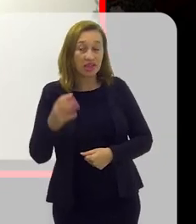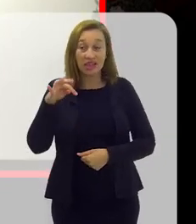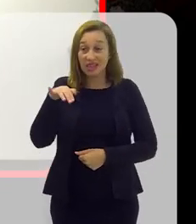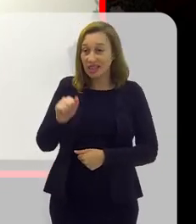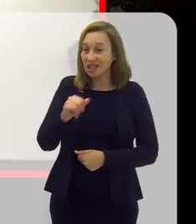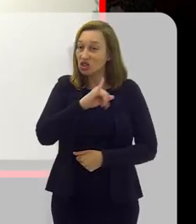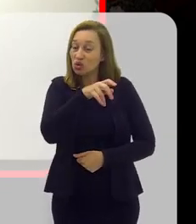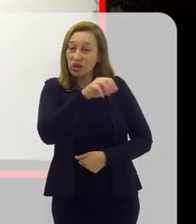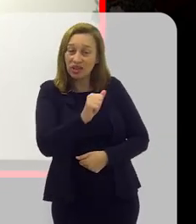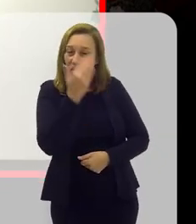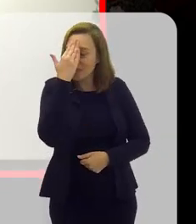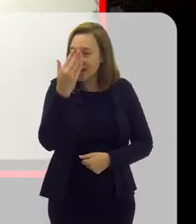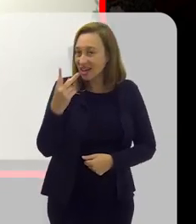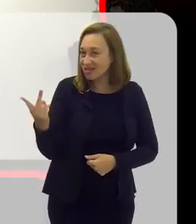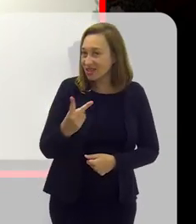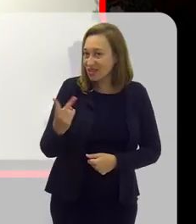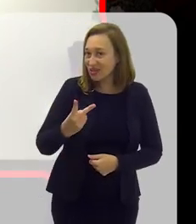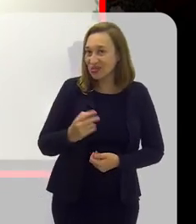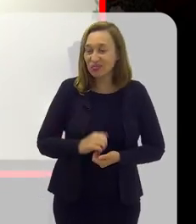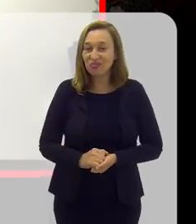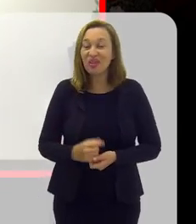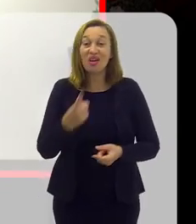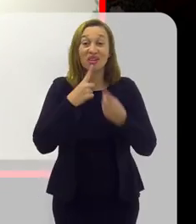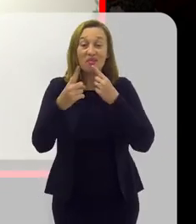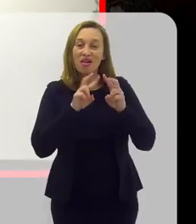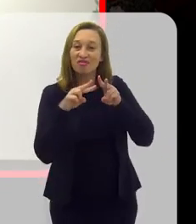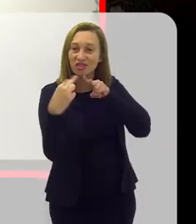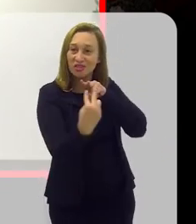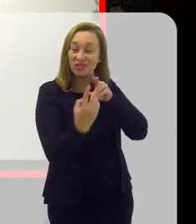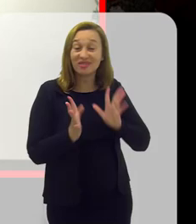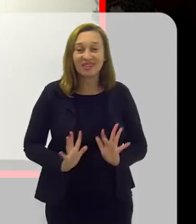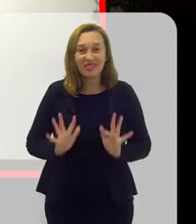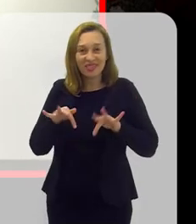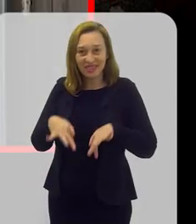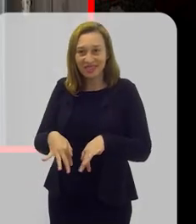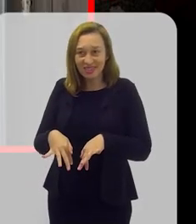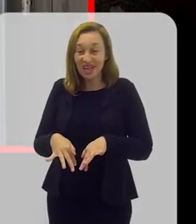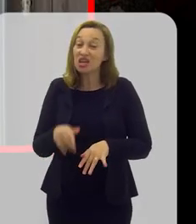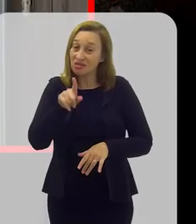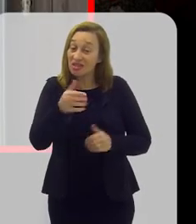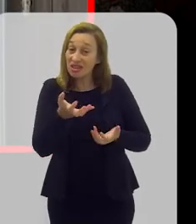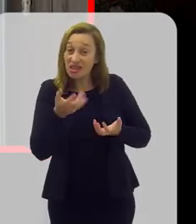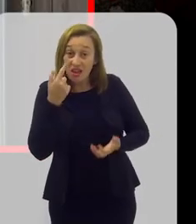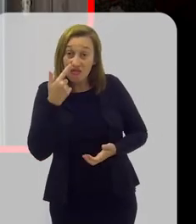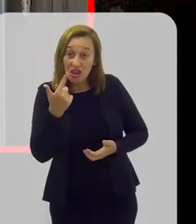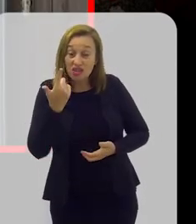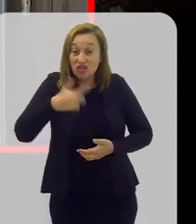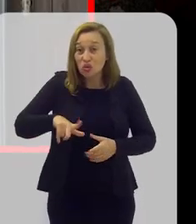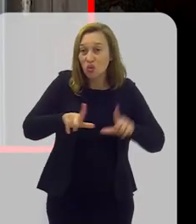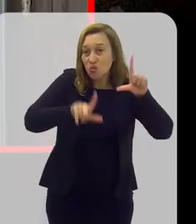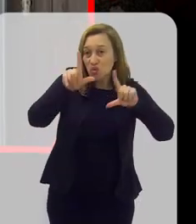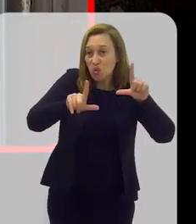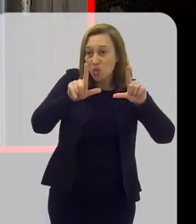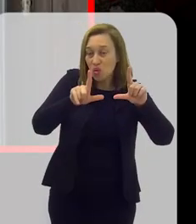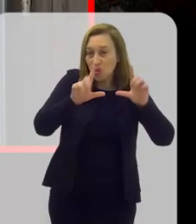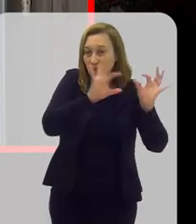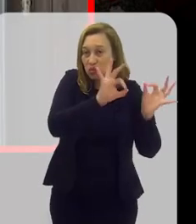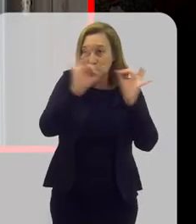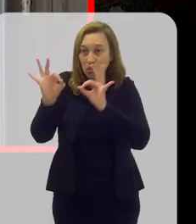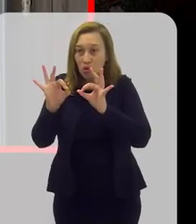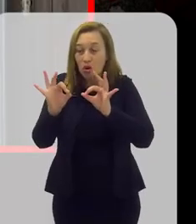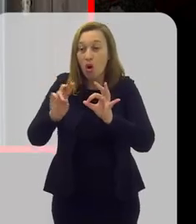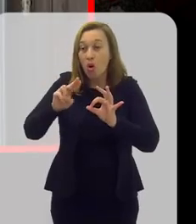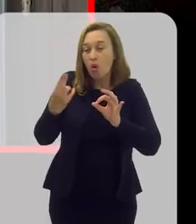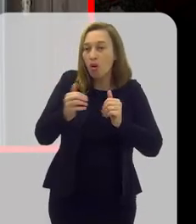Maravilha. Tânia, Juliana, muito obrigado pela participação de vocês. O debate virtual está chegando ao fim. Se você quiser rever esse programa ou